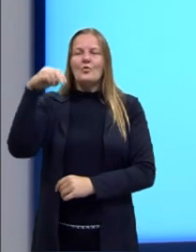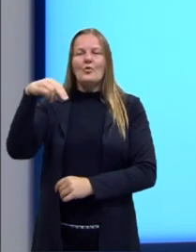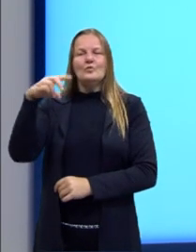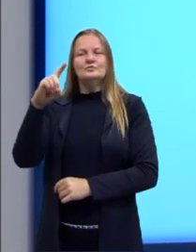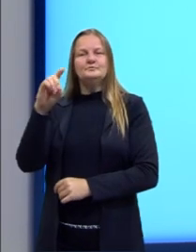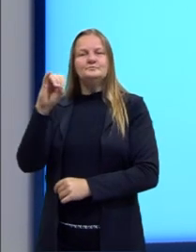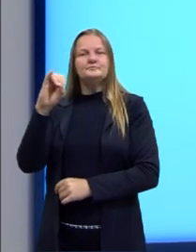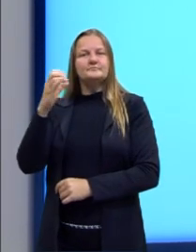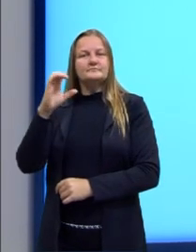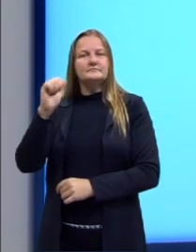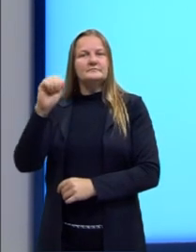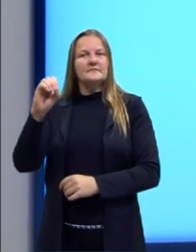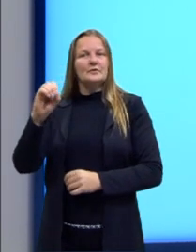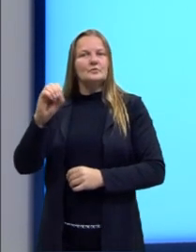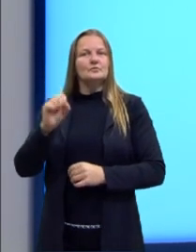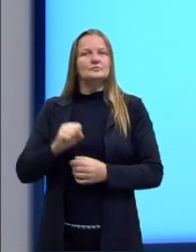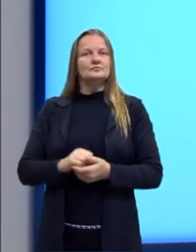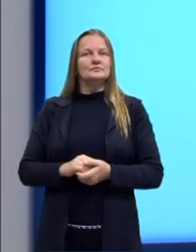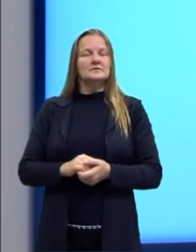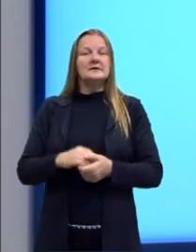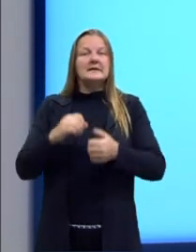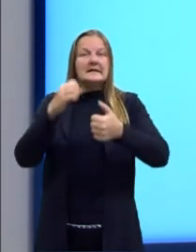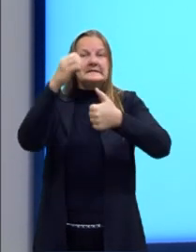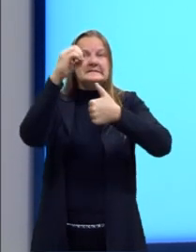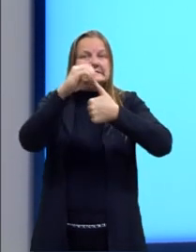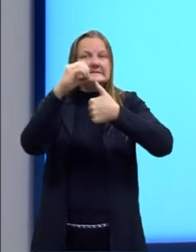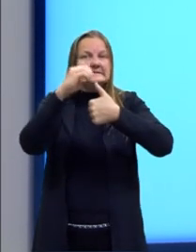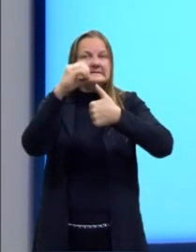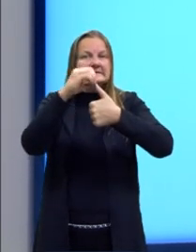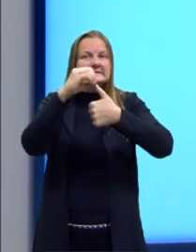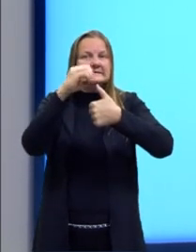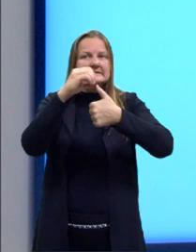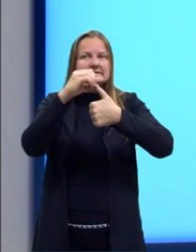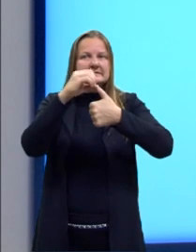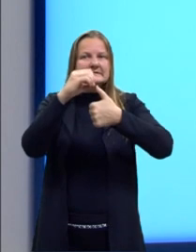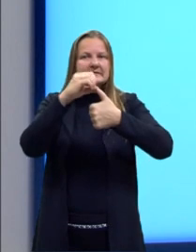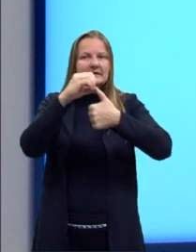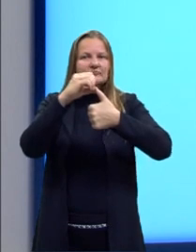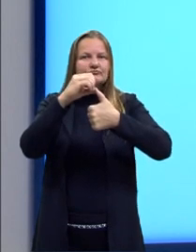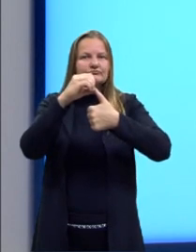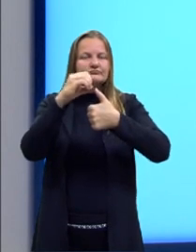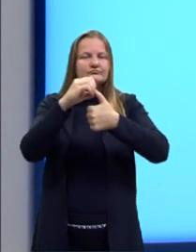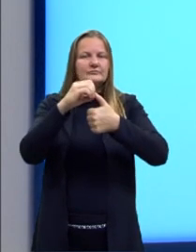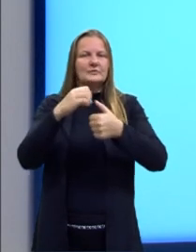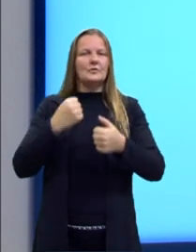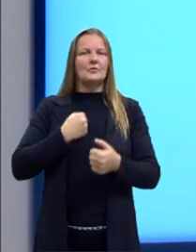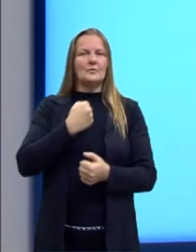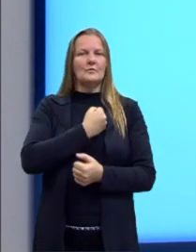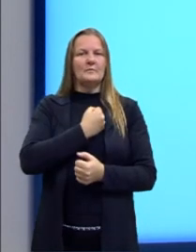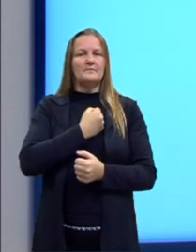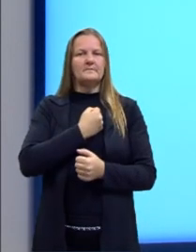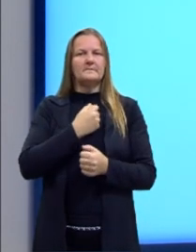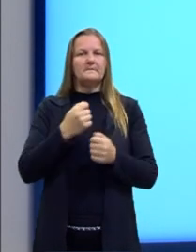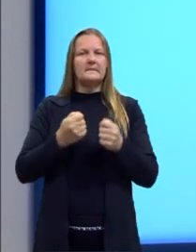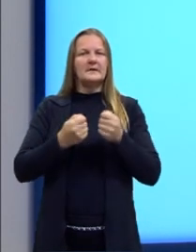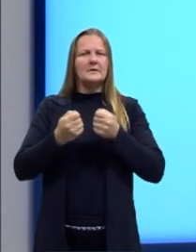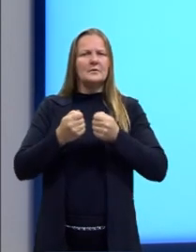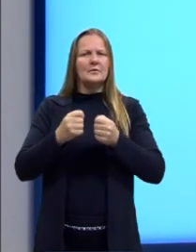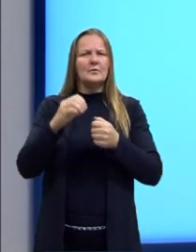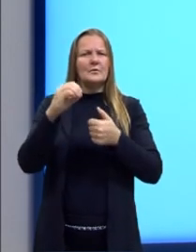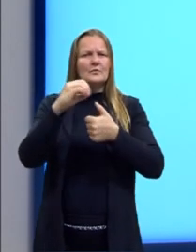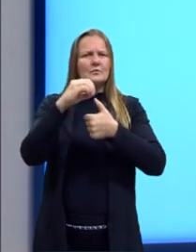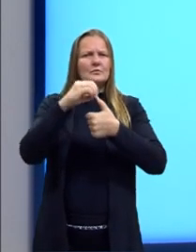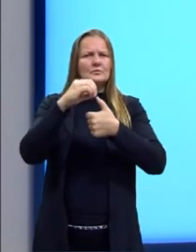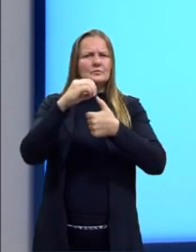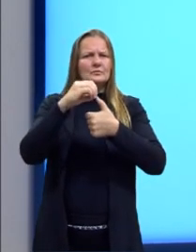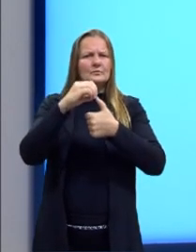elas começam da zero, ou seja, quanto maior o número da minha condicional, quanto